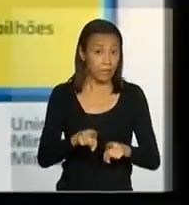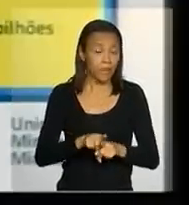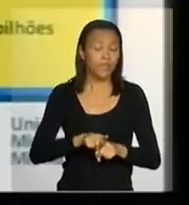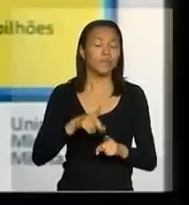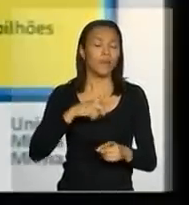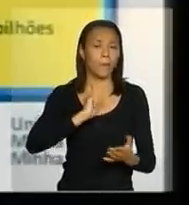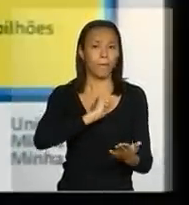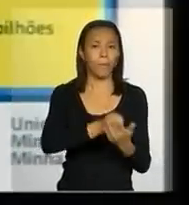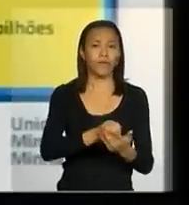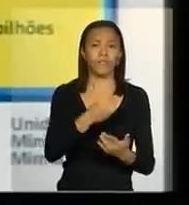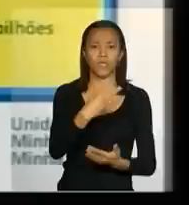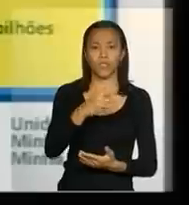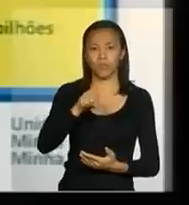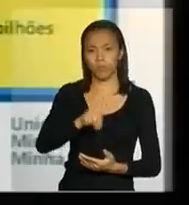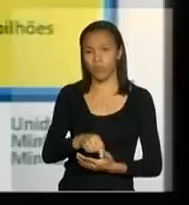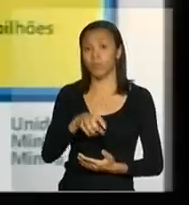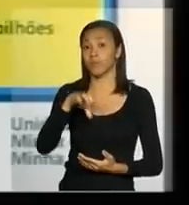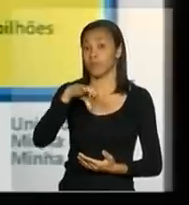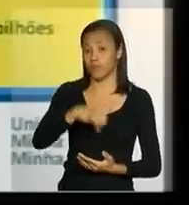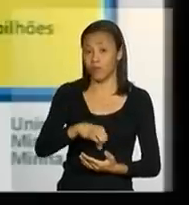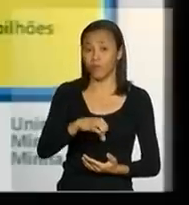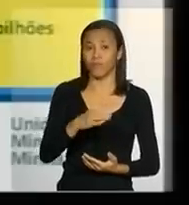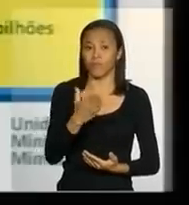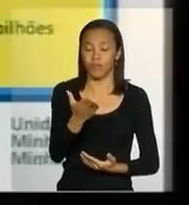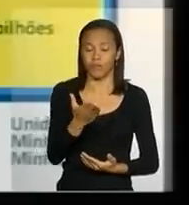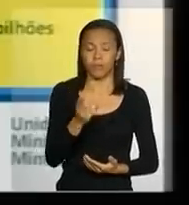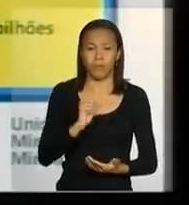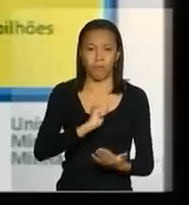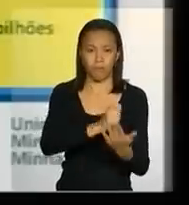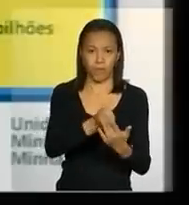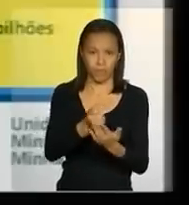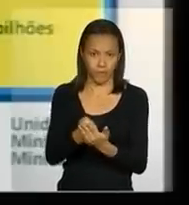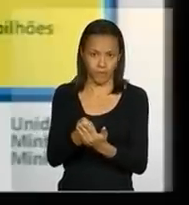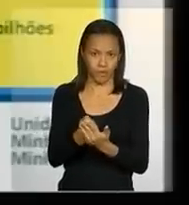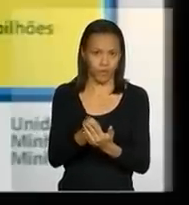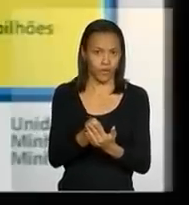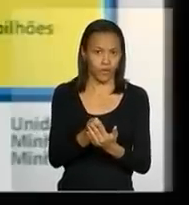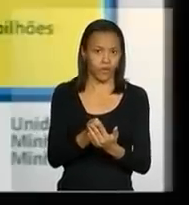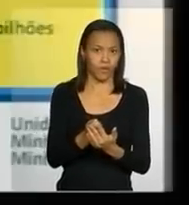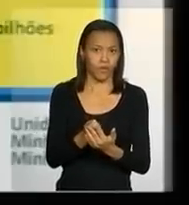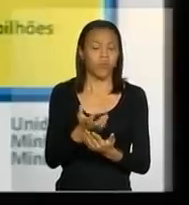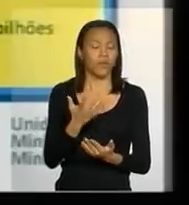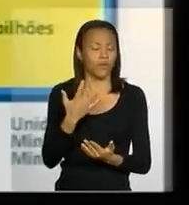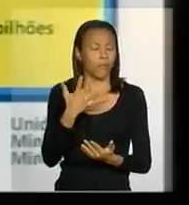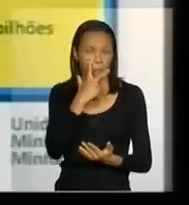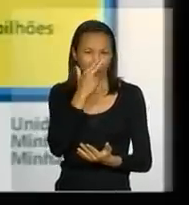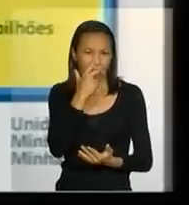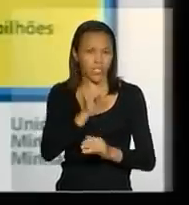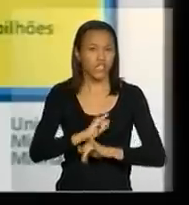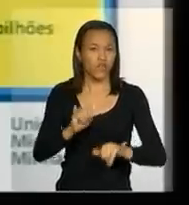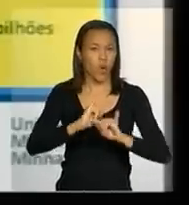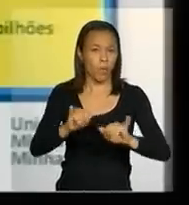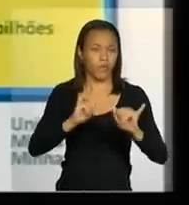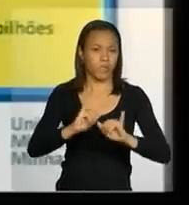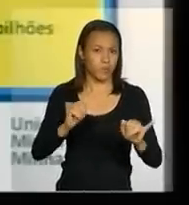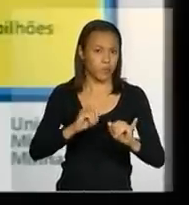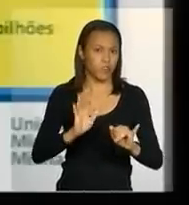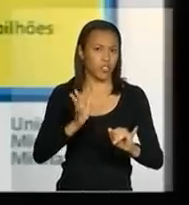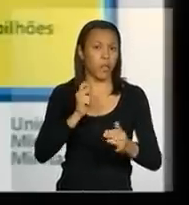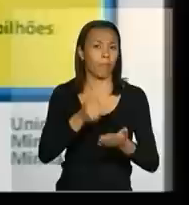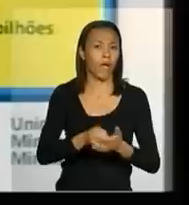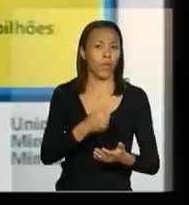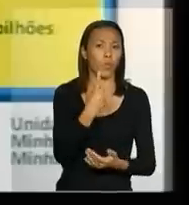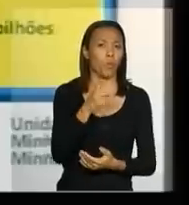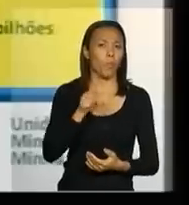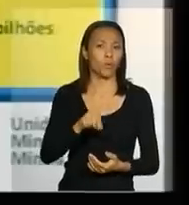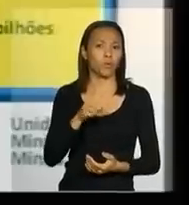também de 3,9. Se eu não me lembro, houve veiculação de informação de que teria sido pago apenas